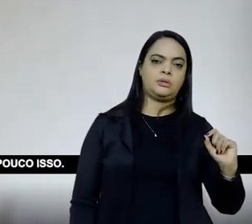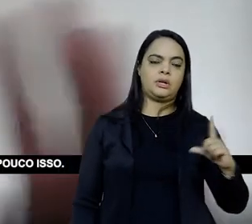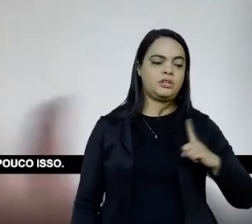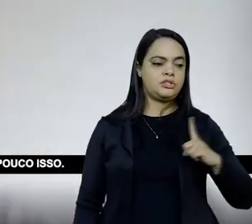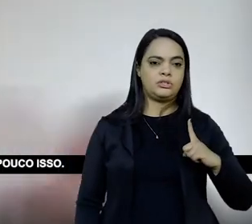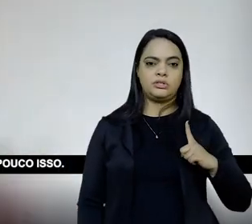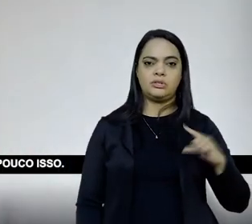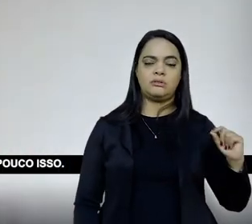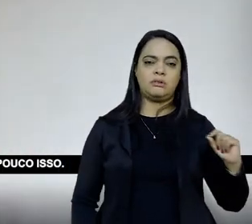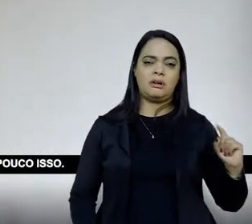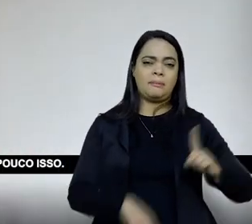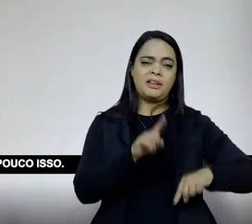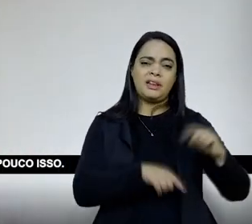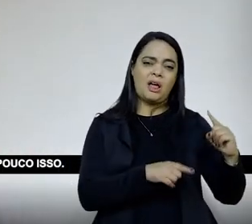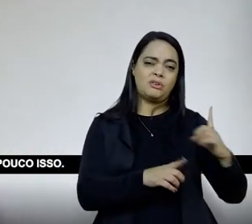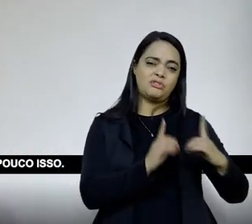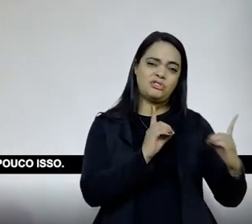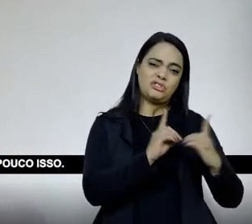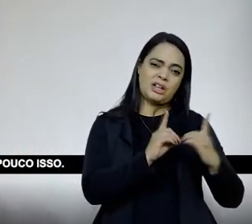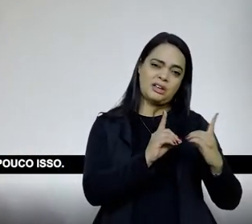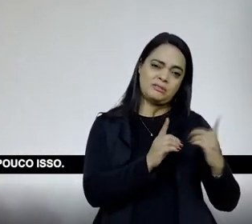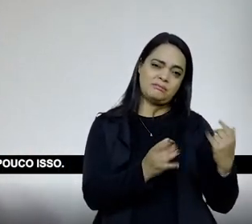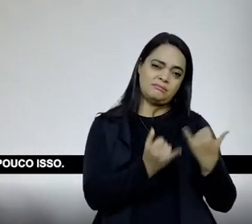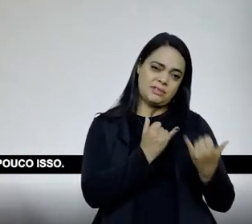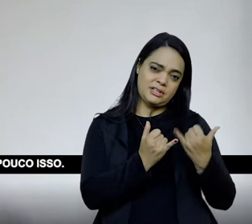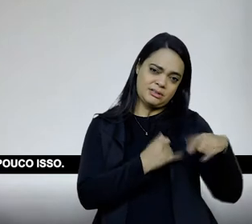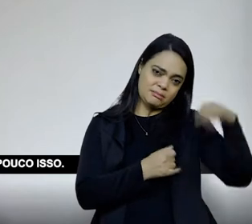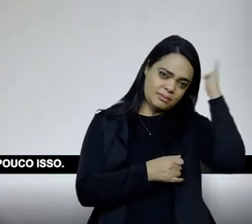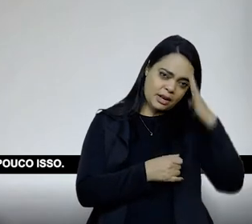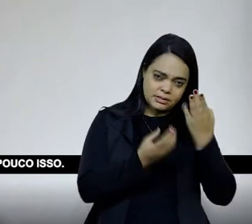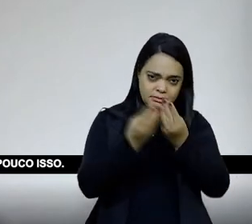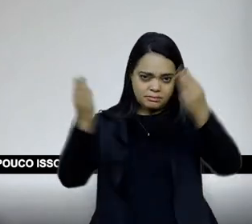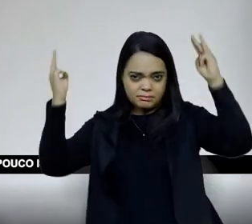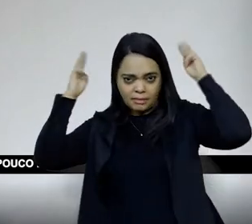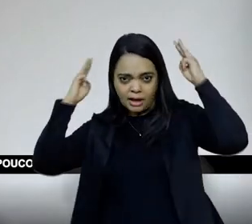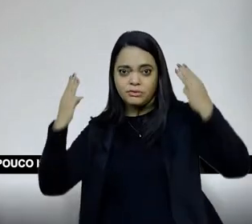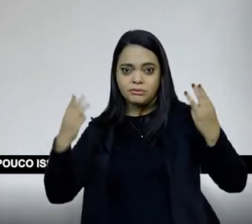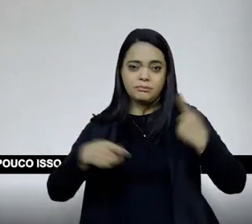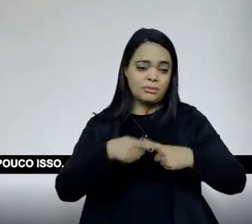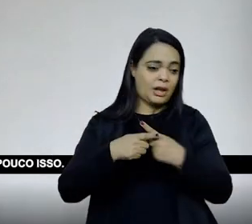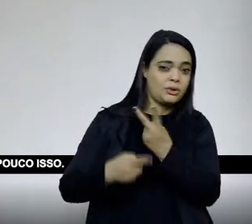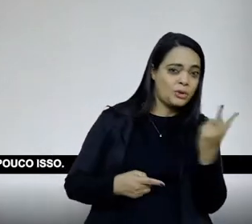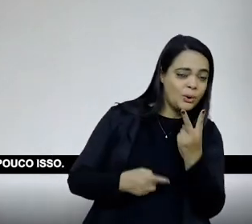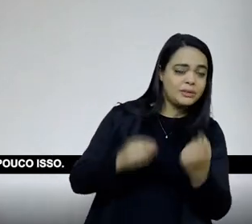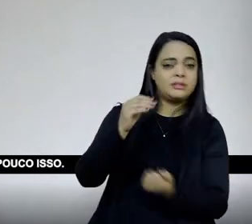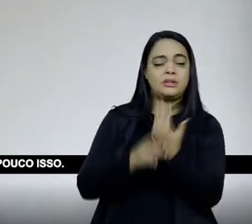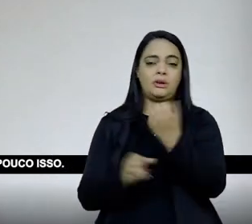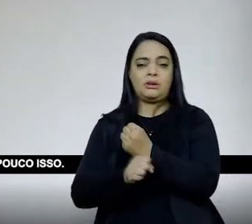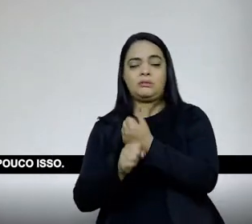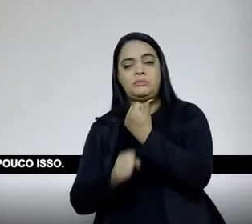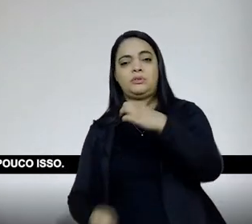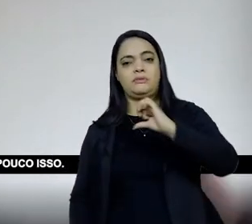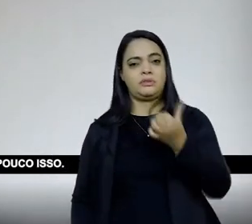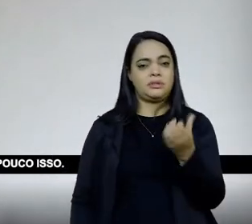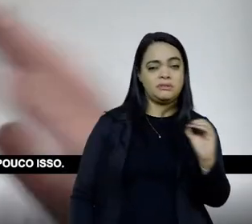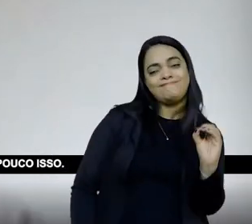México, é muito parecida a política de livro didático oficial do México também dos anos 60, é muito, muito